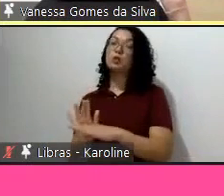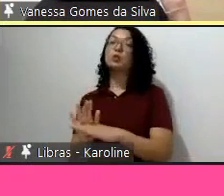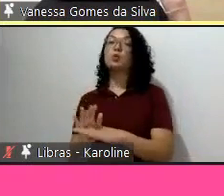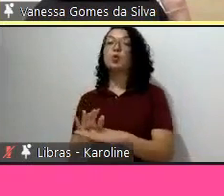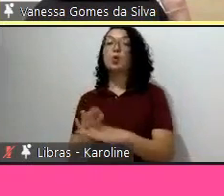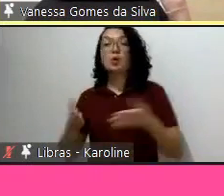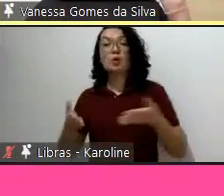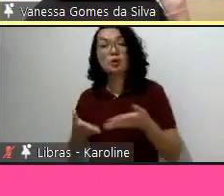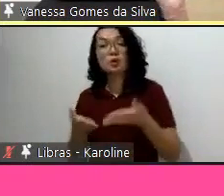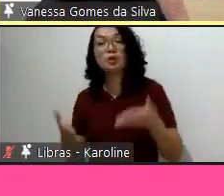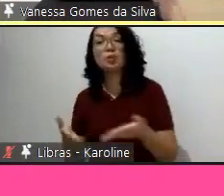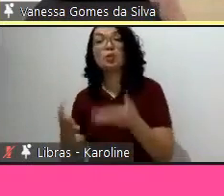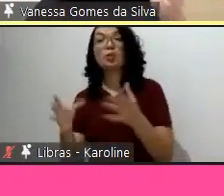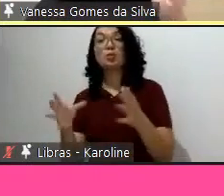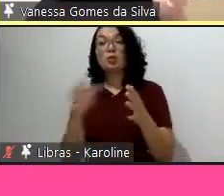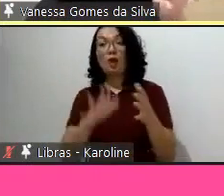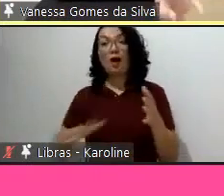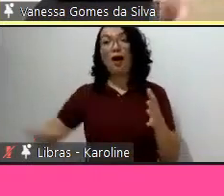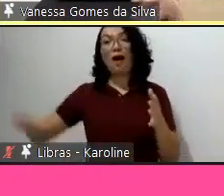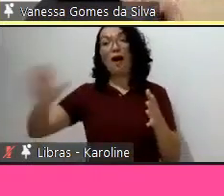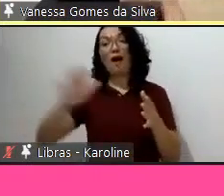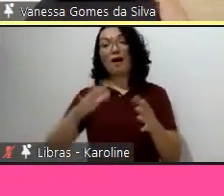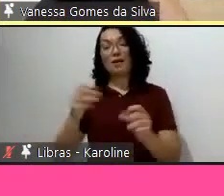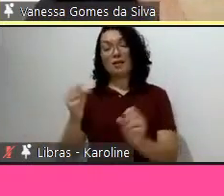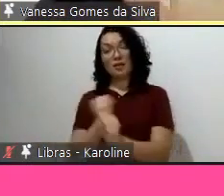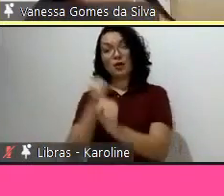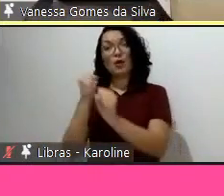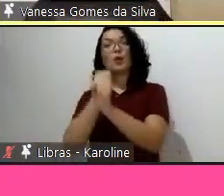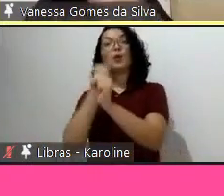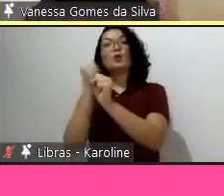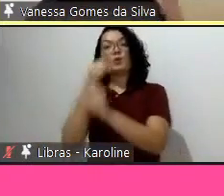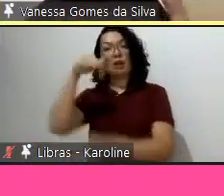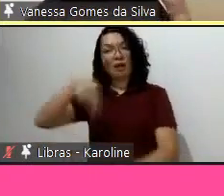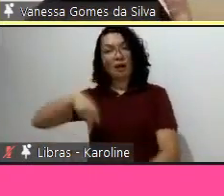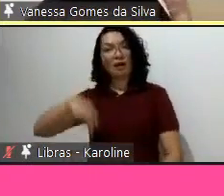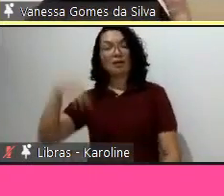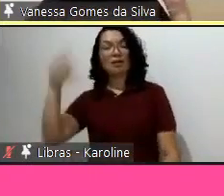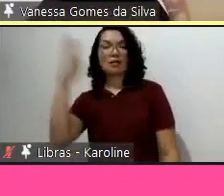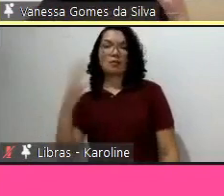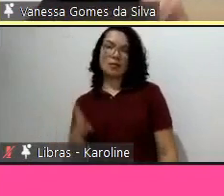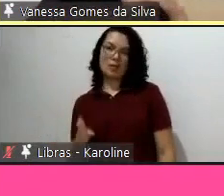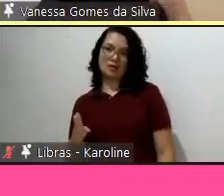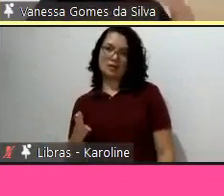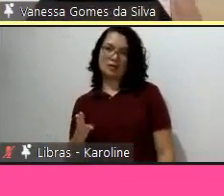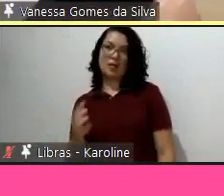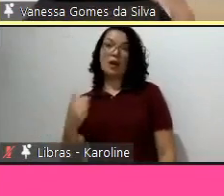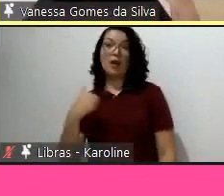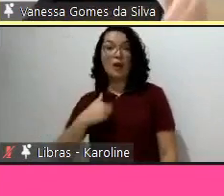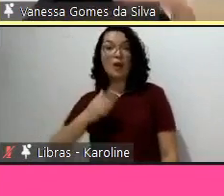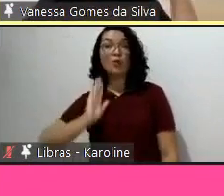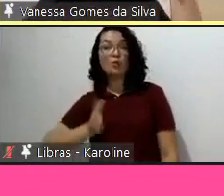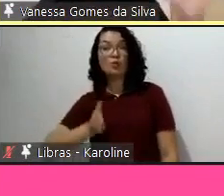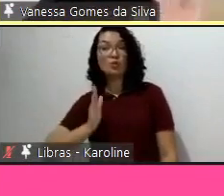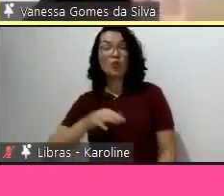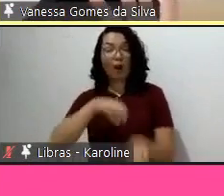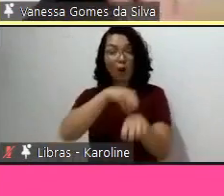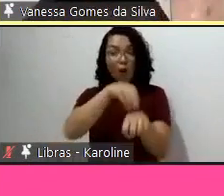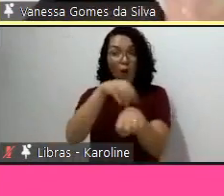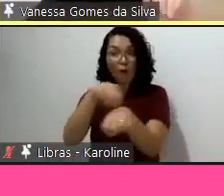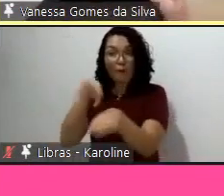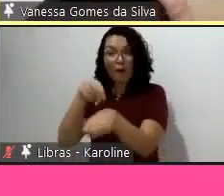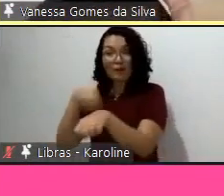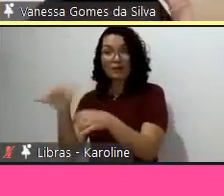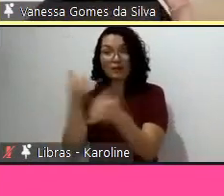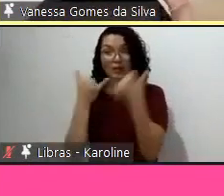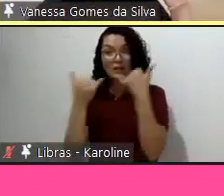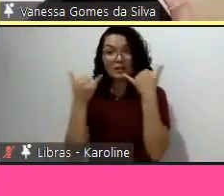utilizar a CV. Esses dados já eram inseridos no que eu passava para os alunos. Então, eles já utilizaram dados atualizados para